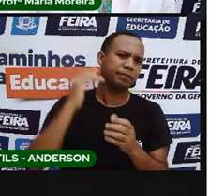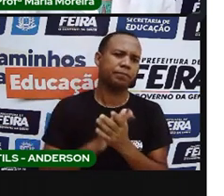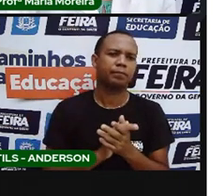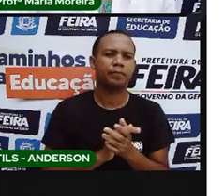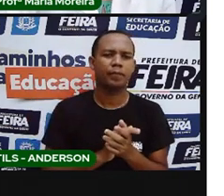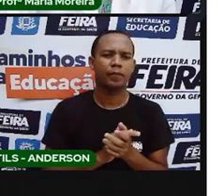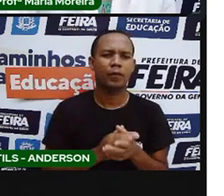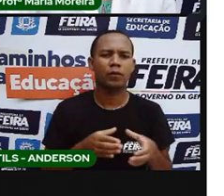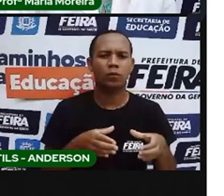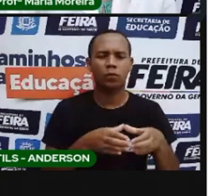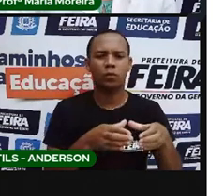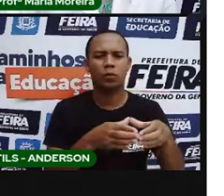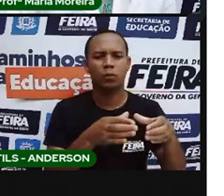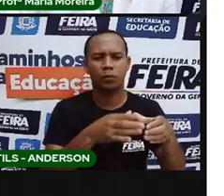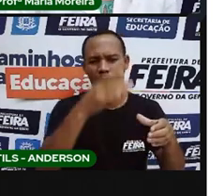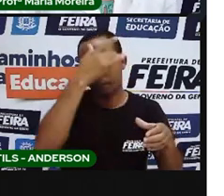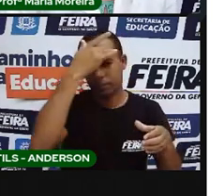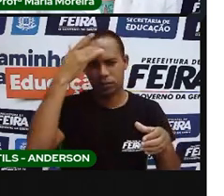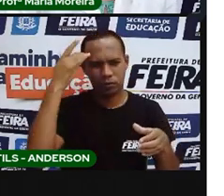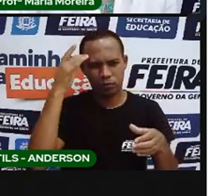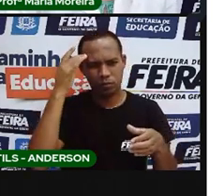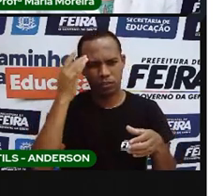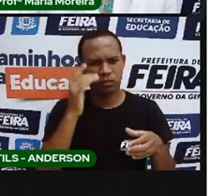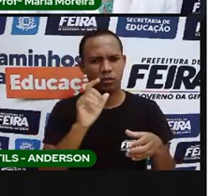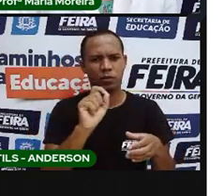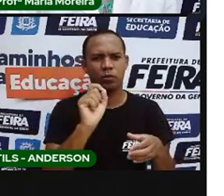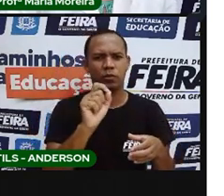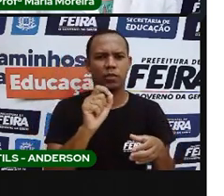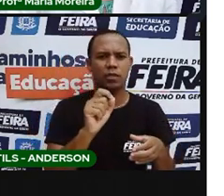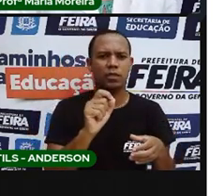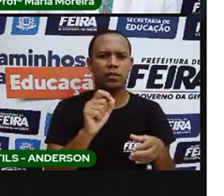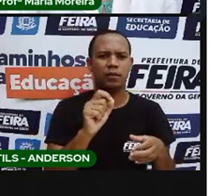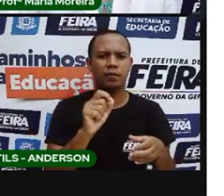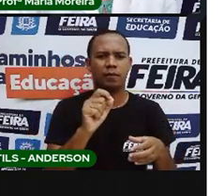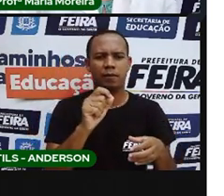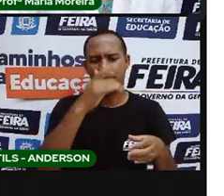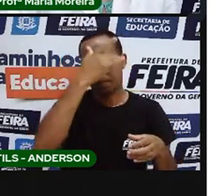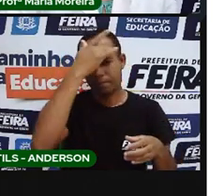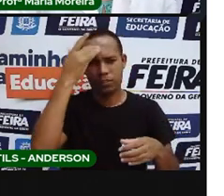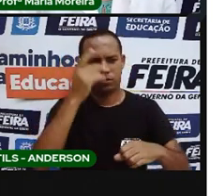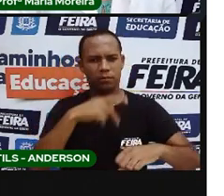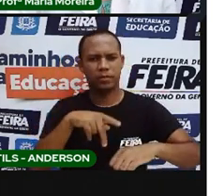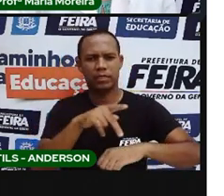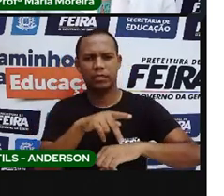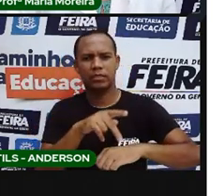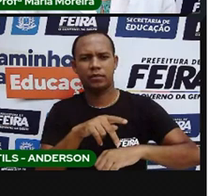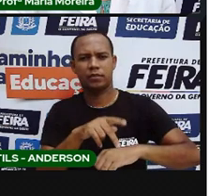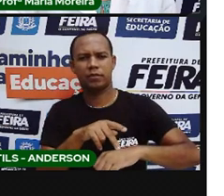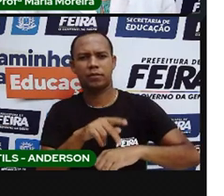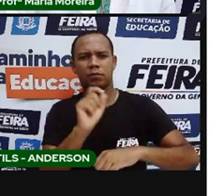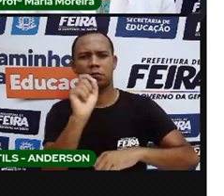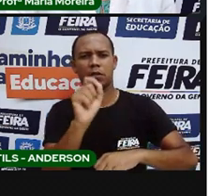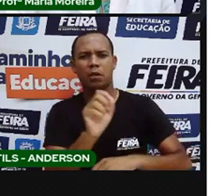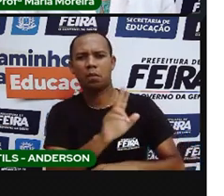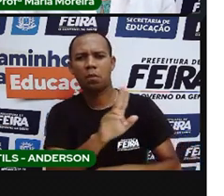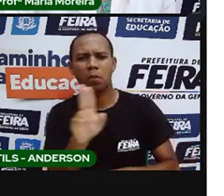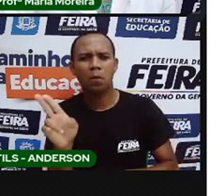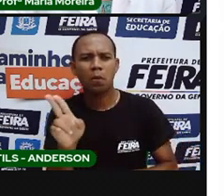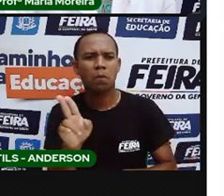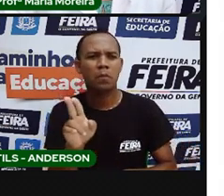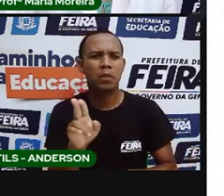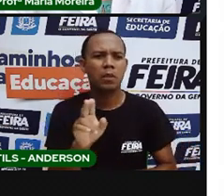nativos e suas comunidades foram chamados pelos europeus de indígenas, né? Fazendo referência à índia,